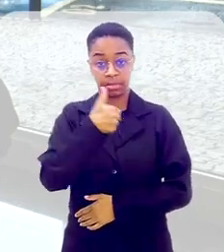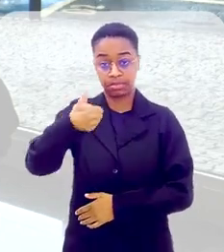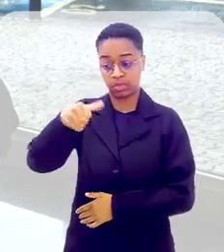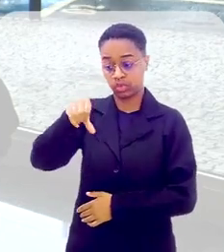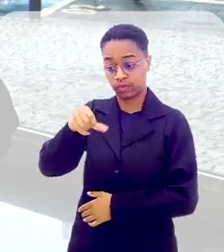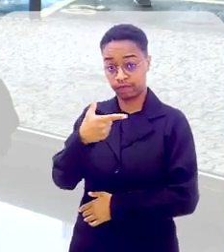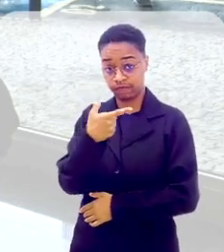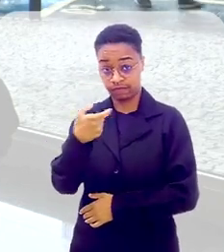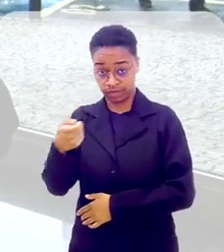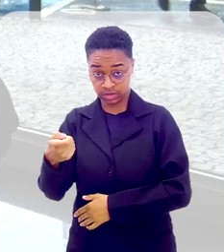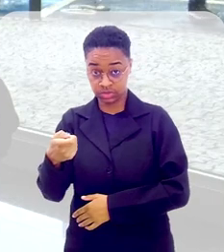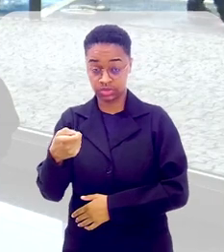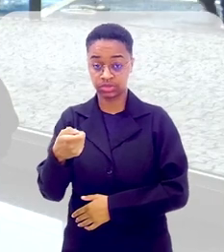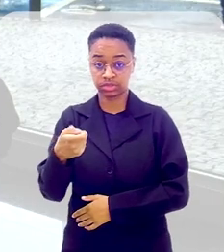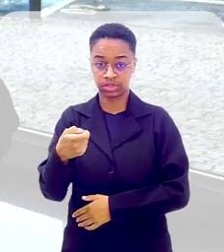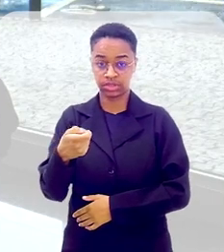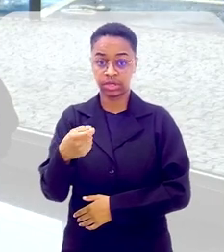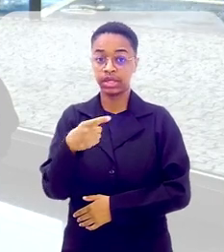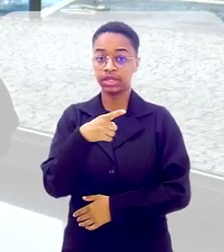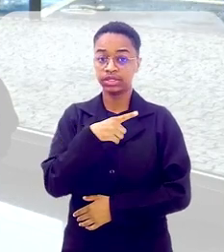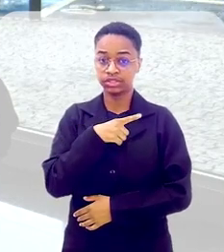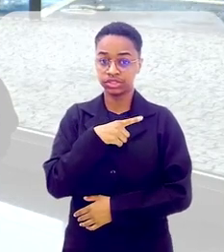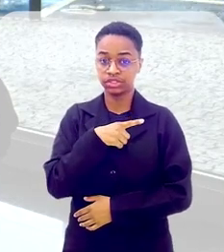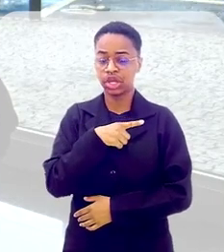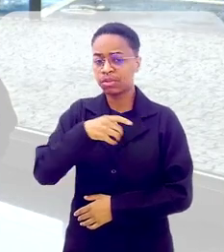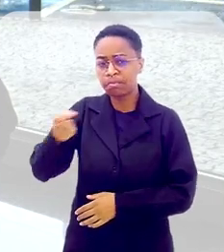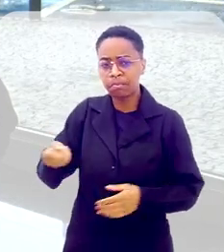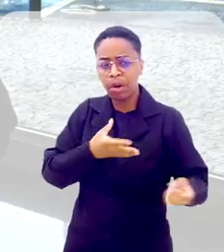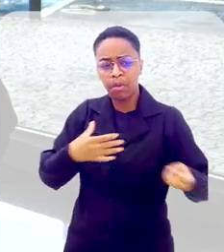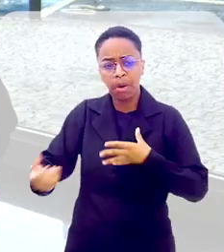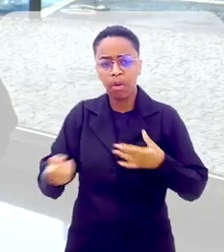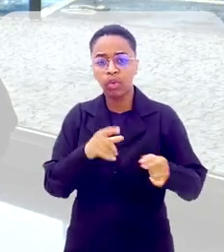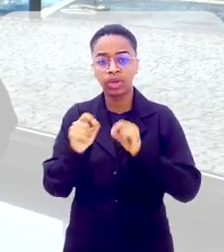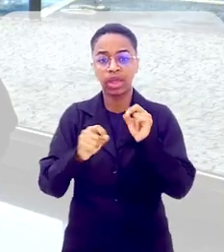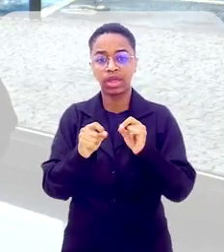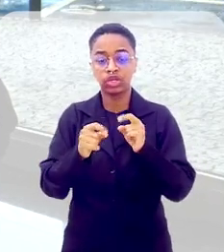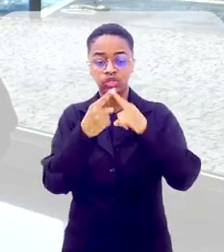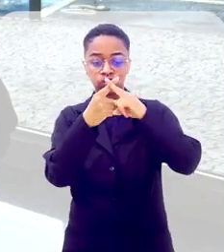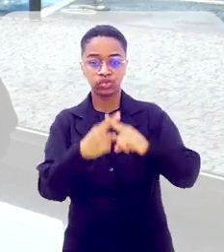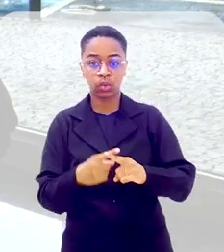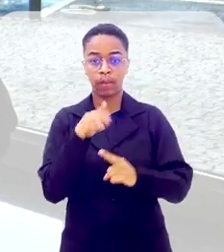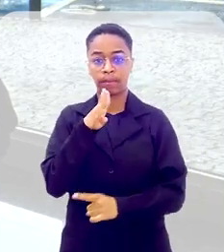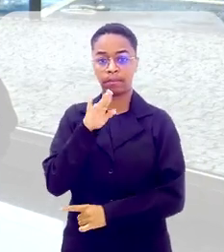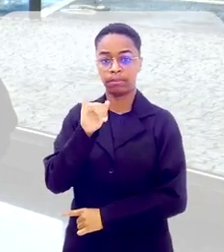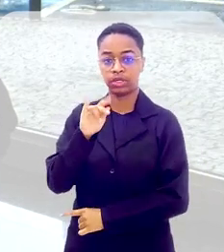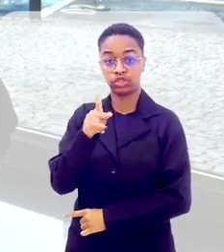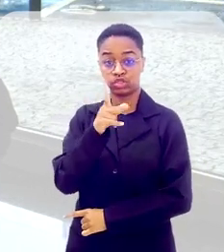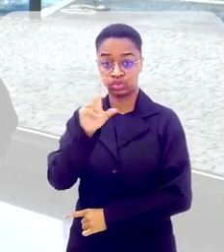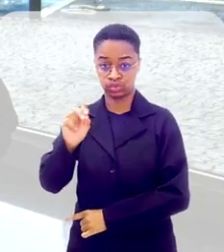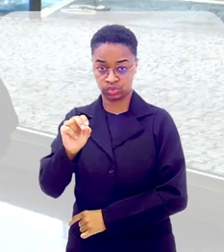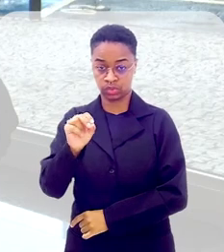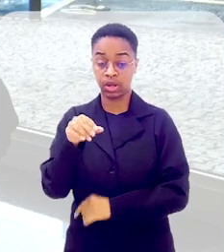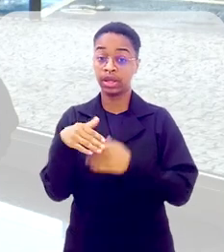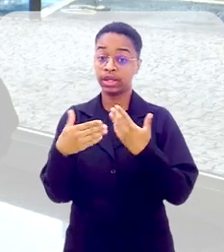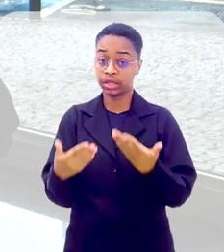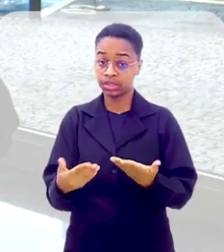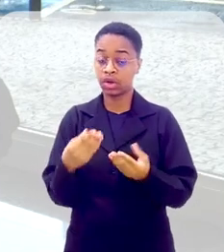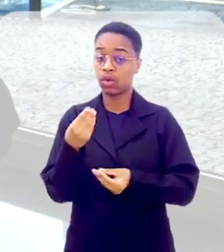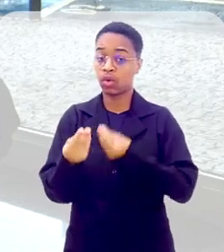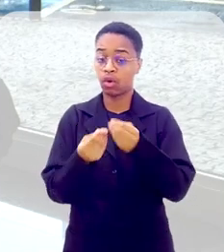1920, era tomado pela novidade do jogo do bicho. Então, para se